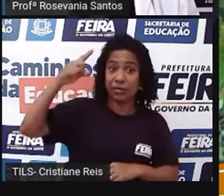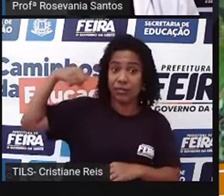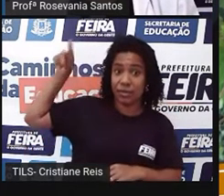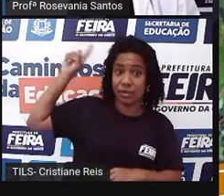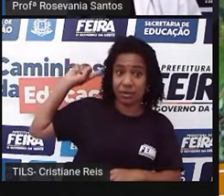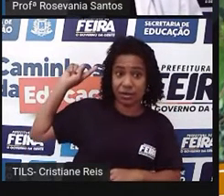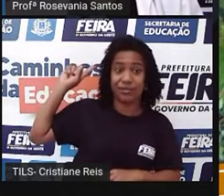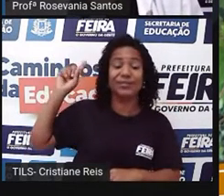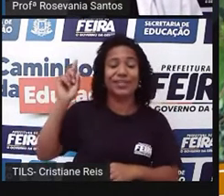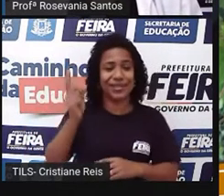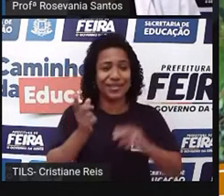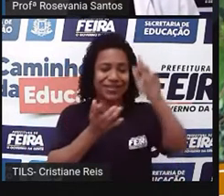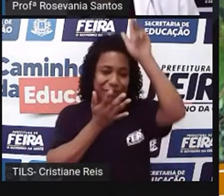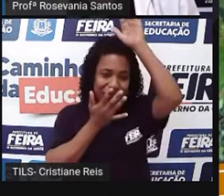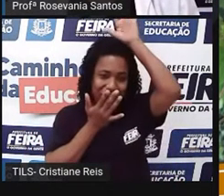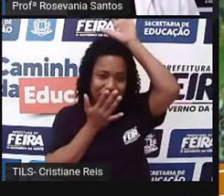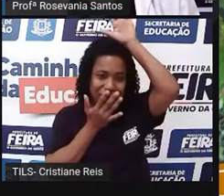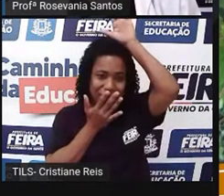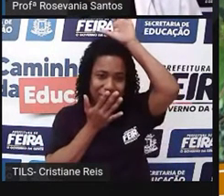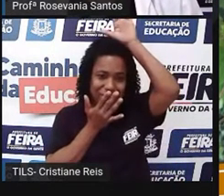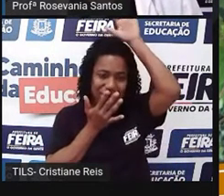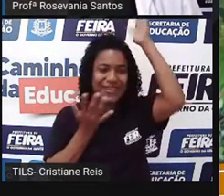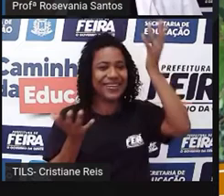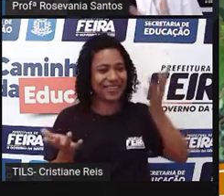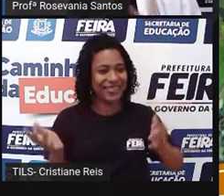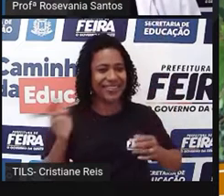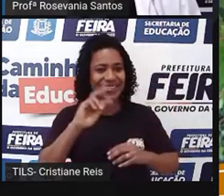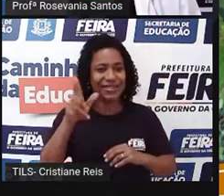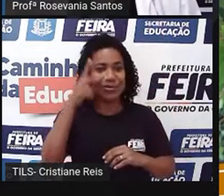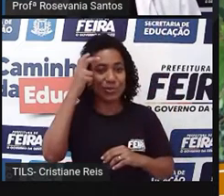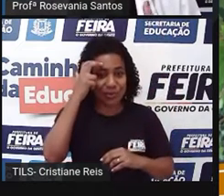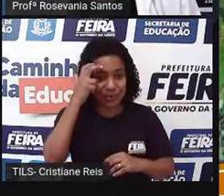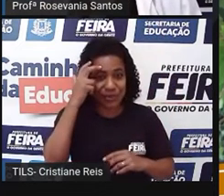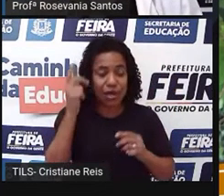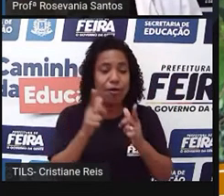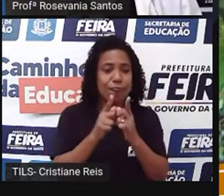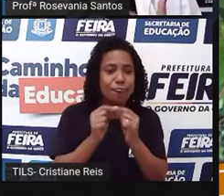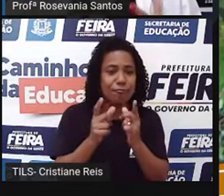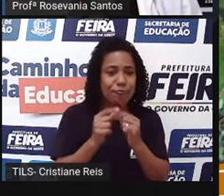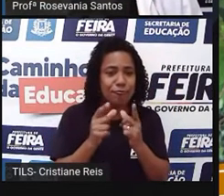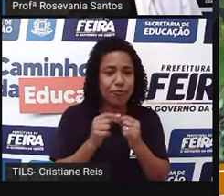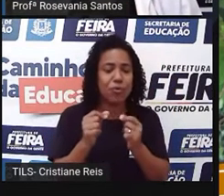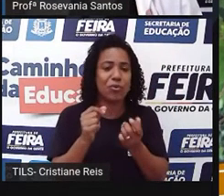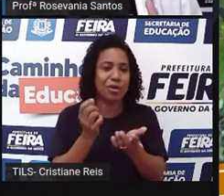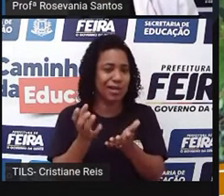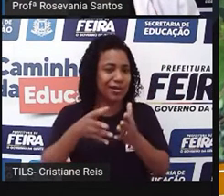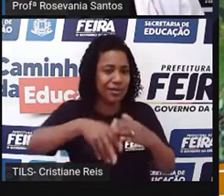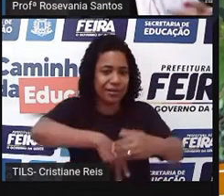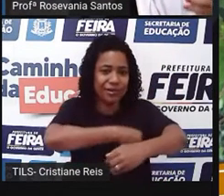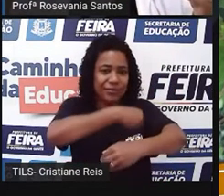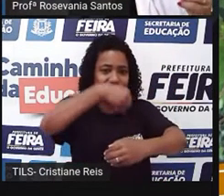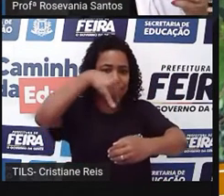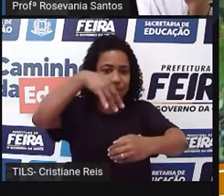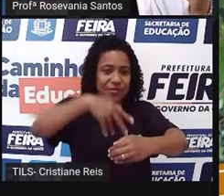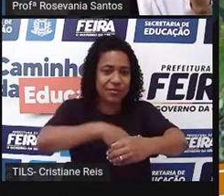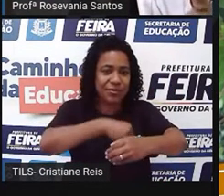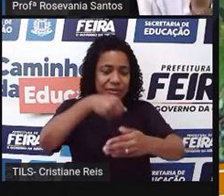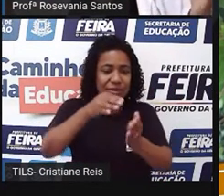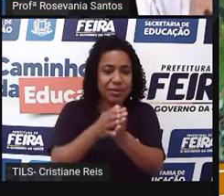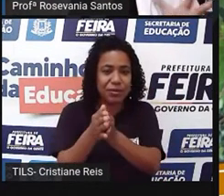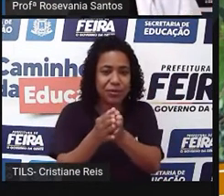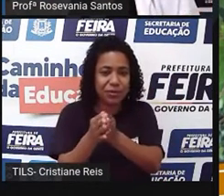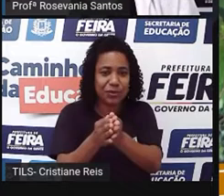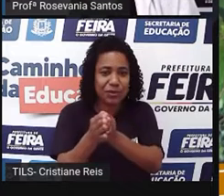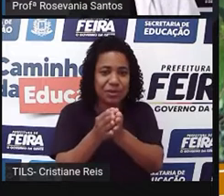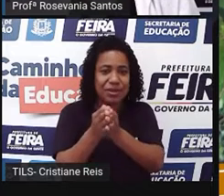dos povos indígenas, é a utilização das folhas. E a gente usa essas folhas, essas sementes, essas cascas, né, pra